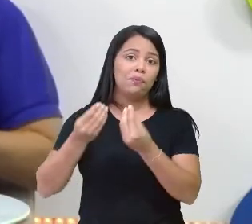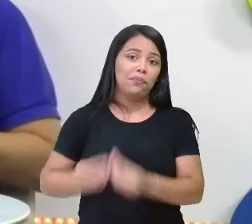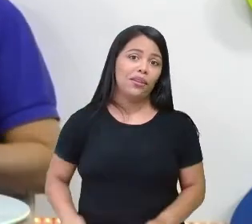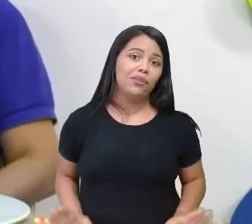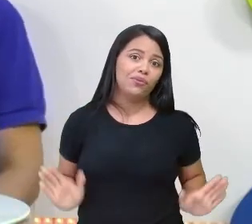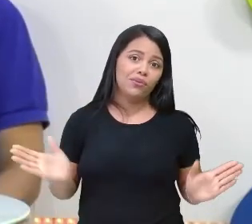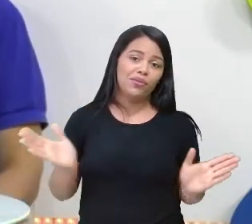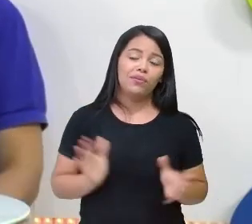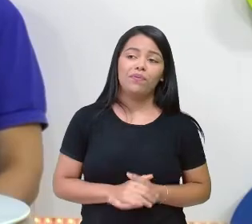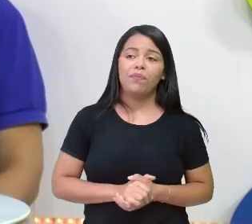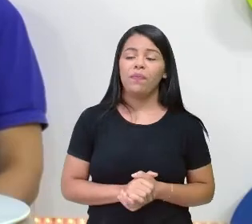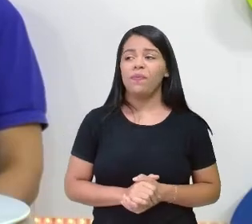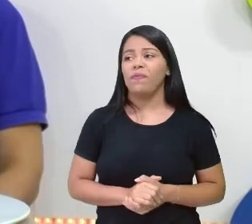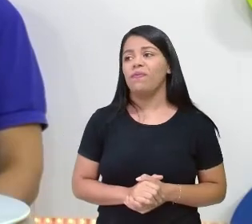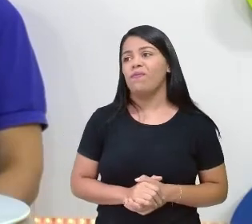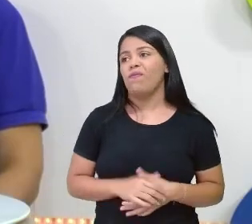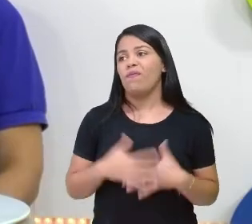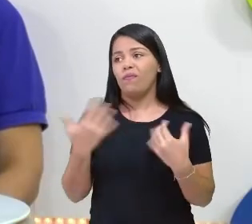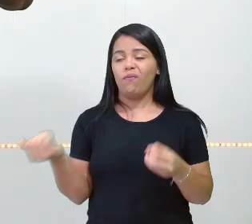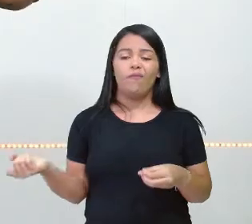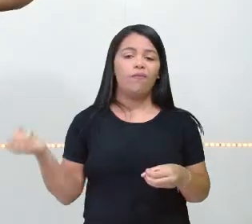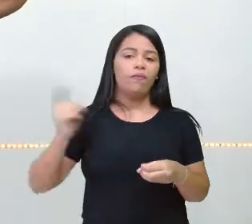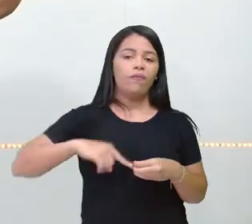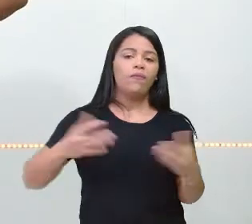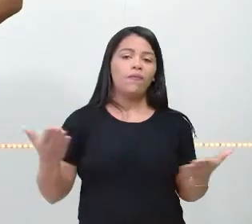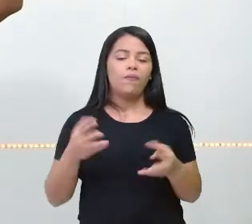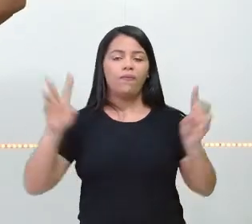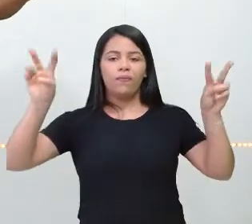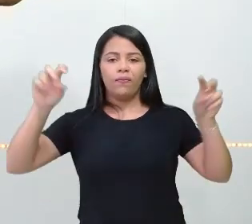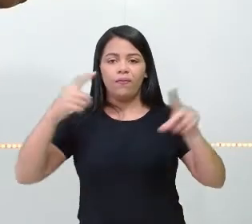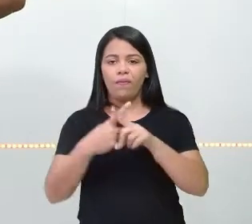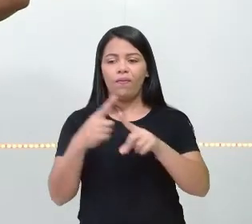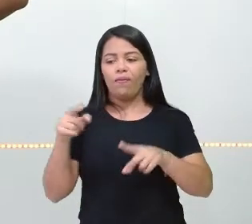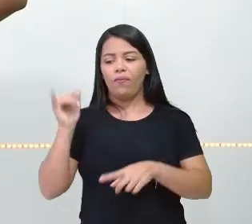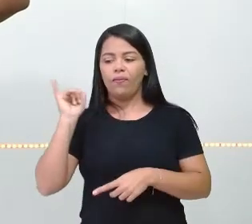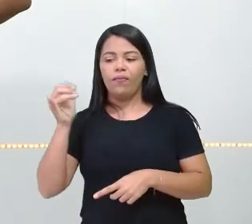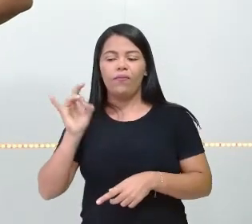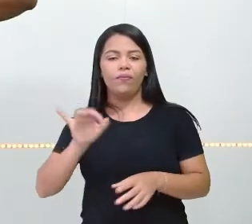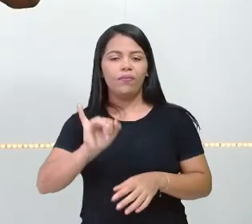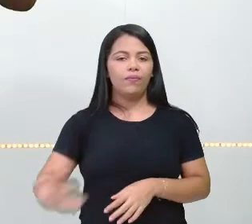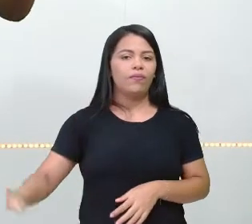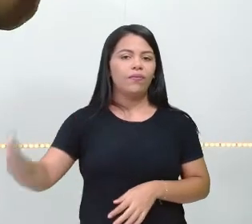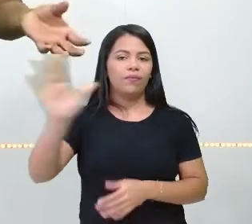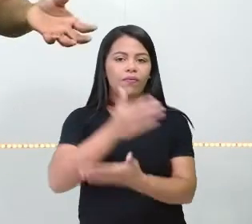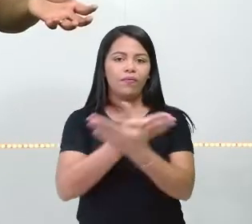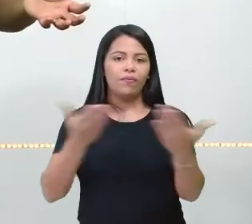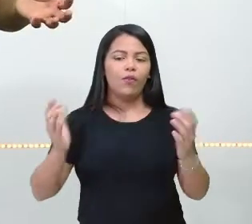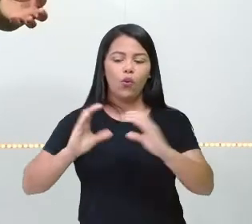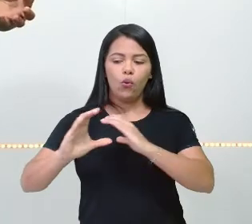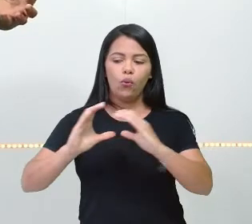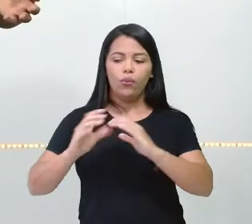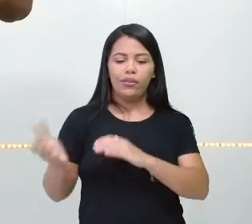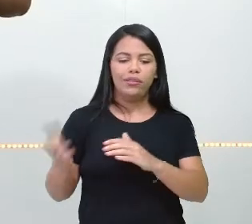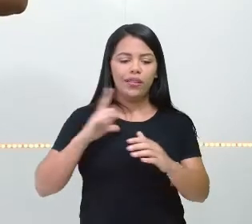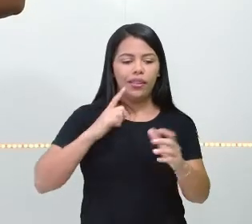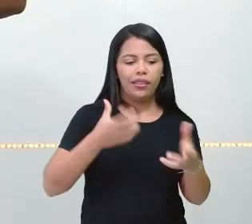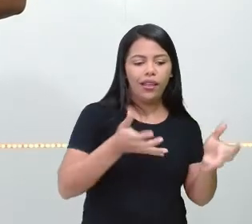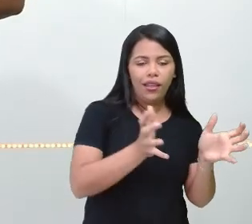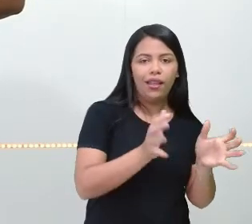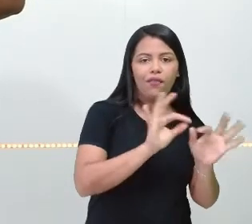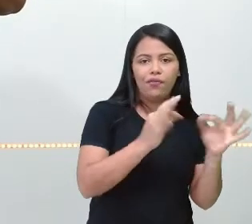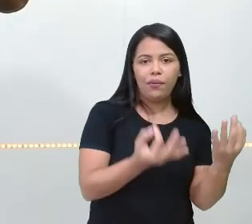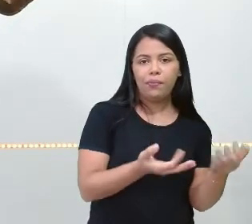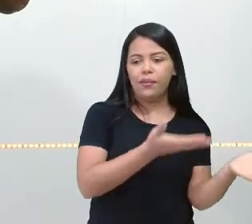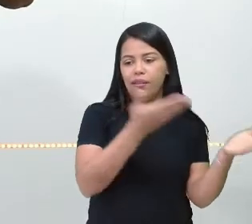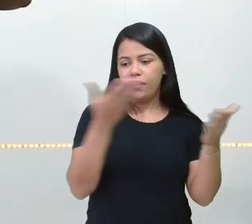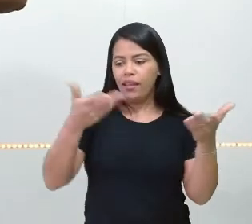Completamente fretado. Mas olha só, vamos voltar para o nosso tema, porque essa historinha foi só para ilustrar aí a comunicação entre a coelhada e a companhia